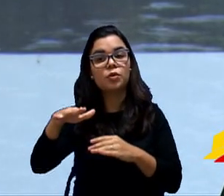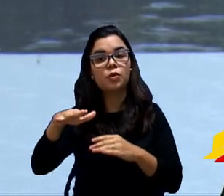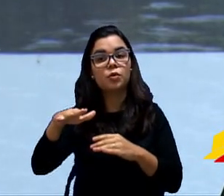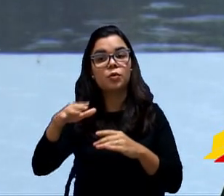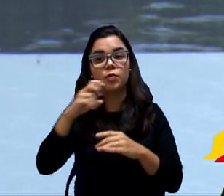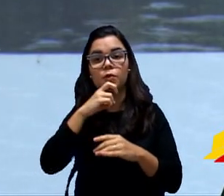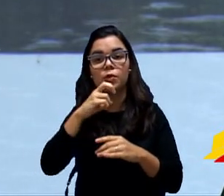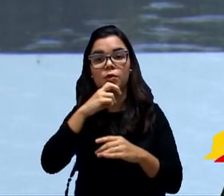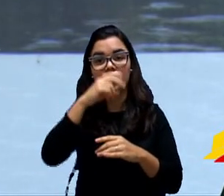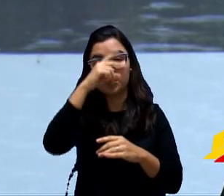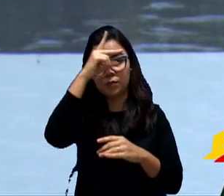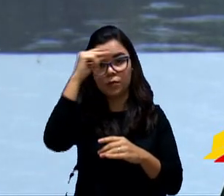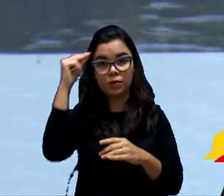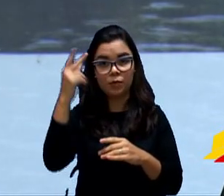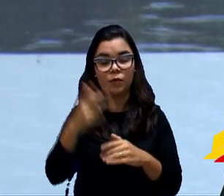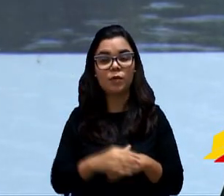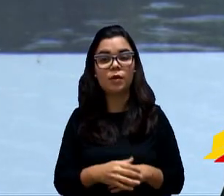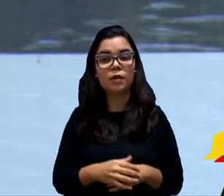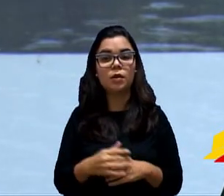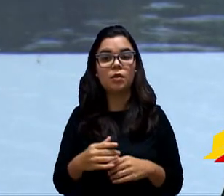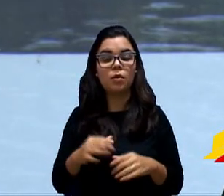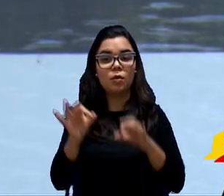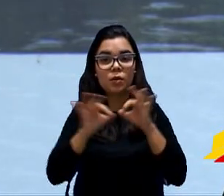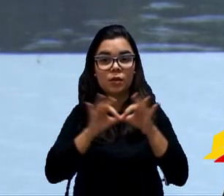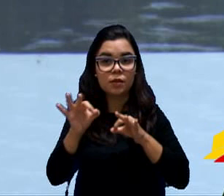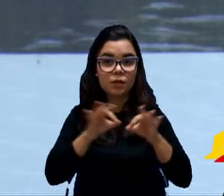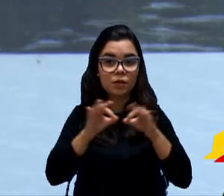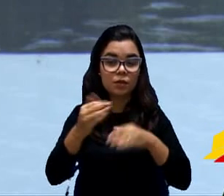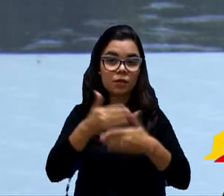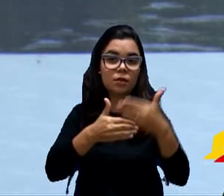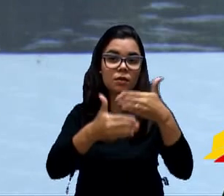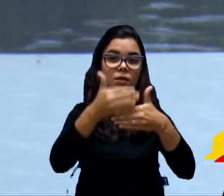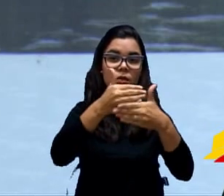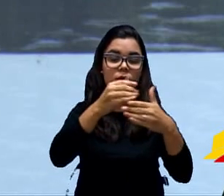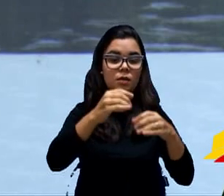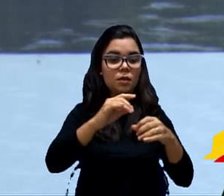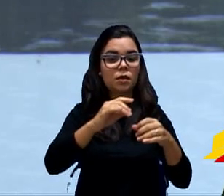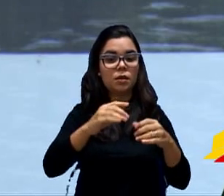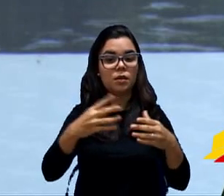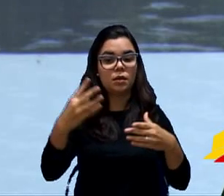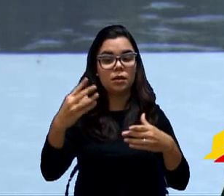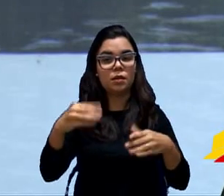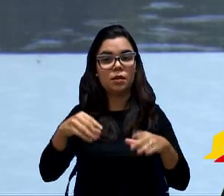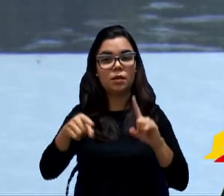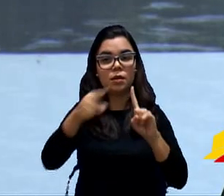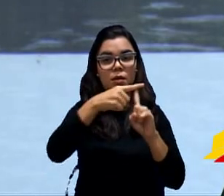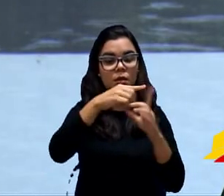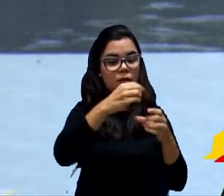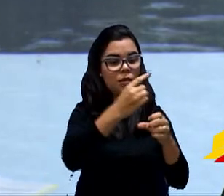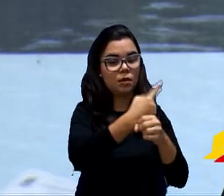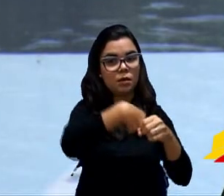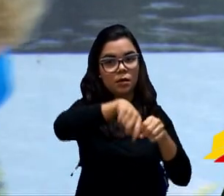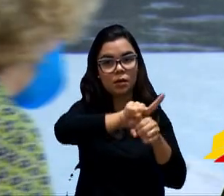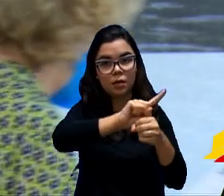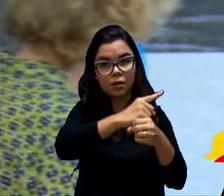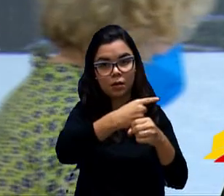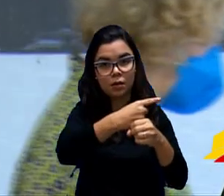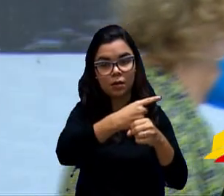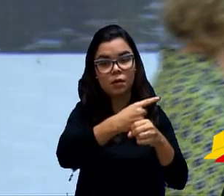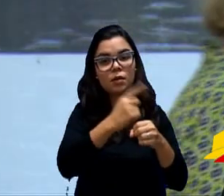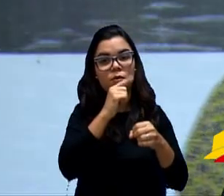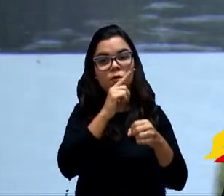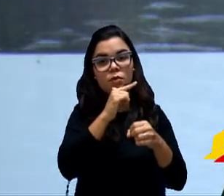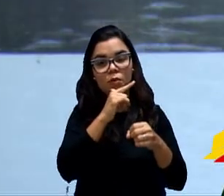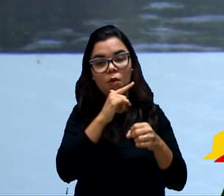objetivando a execução de obras que permitam a instalação de hidrômetros individualizados nas economias respectivas